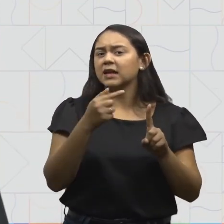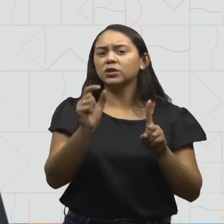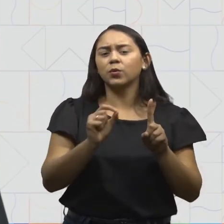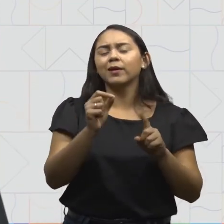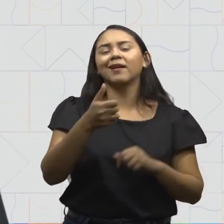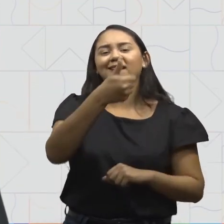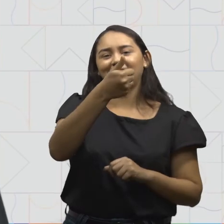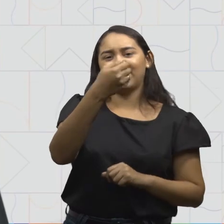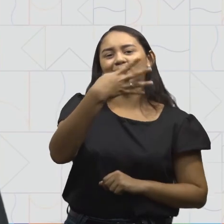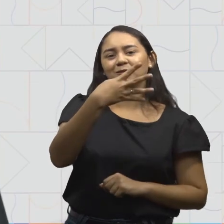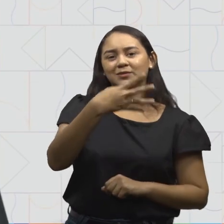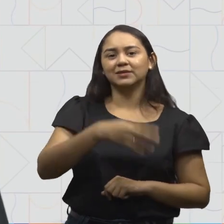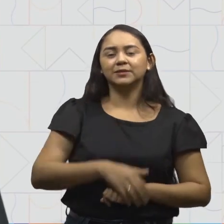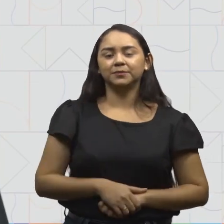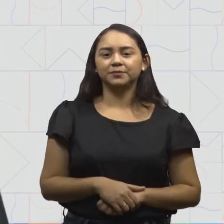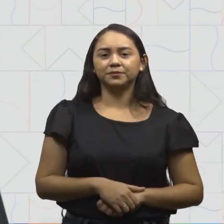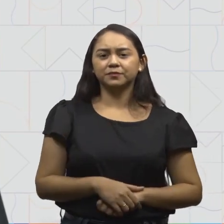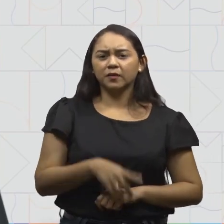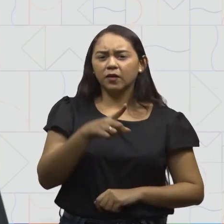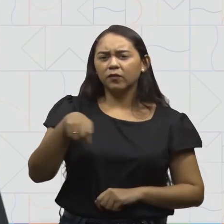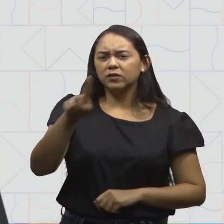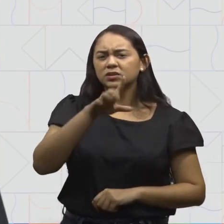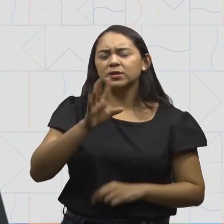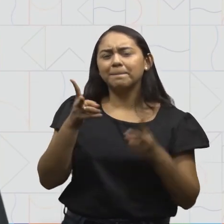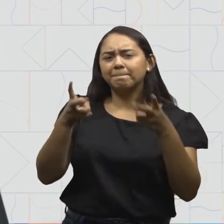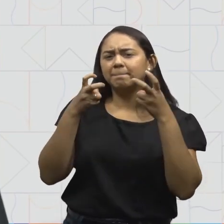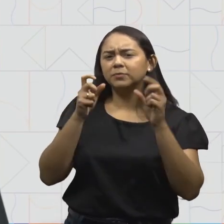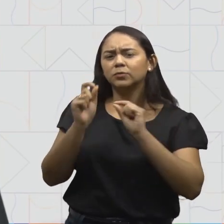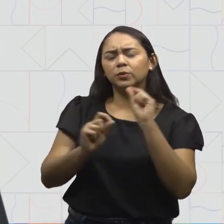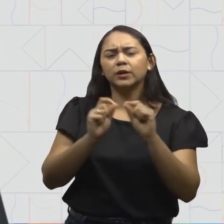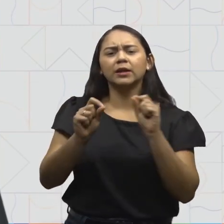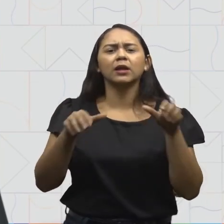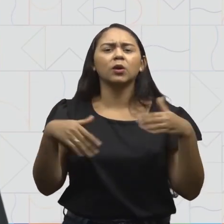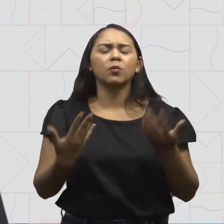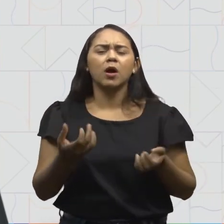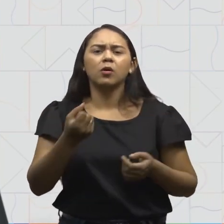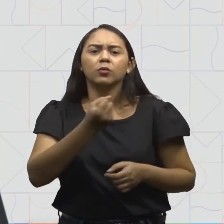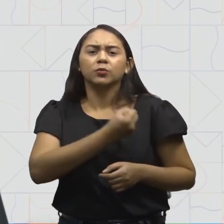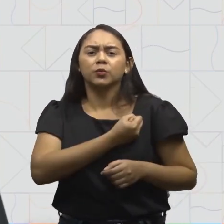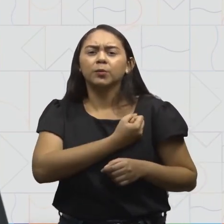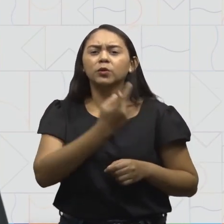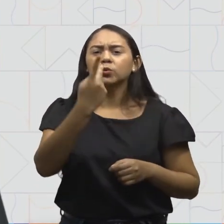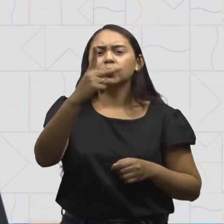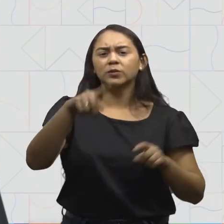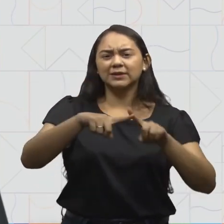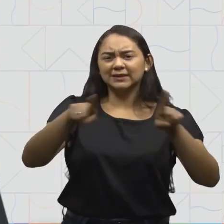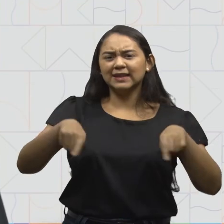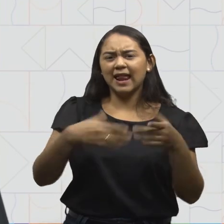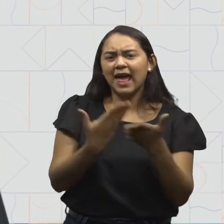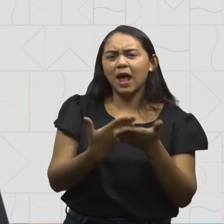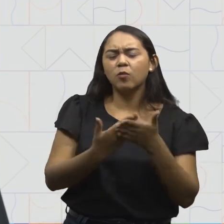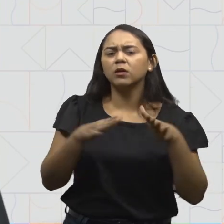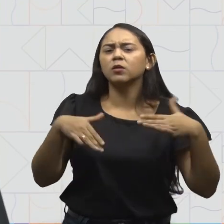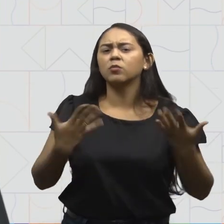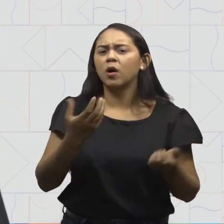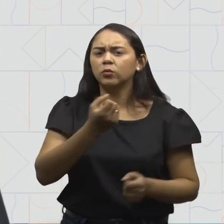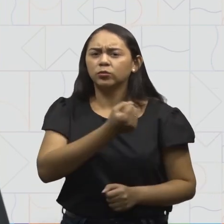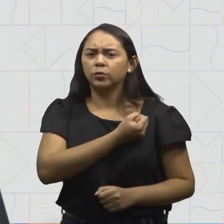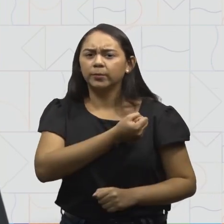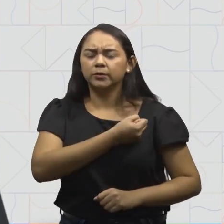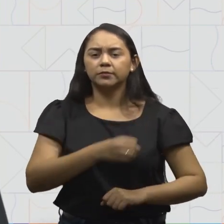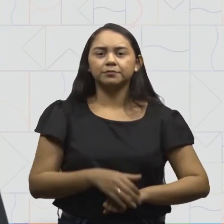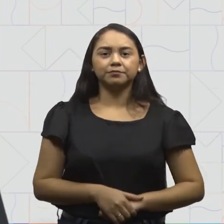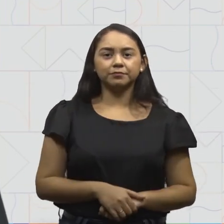de sete é quatorze. Você já observou qual o número da sala de aula que você estuda?